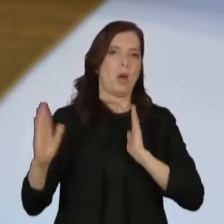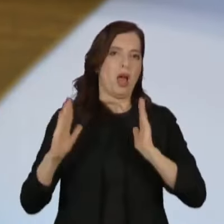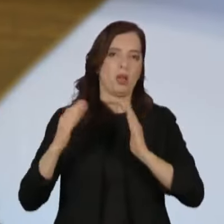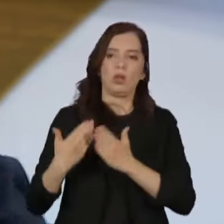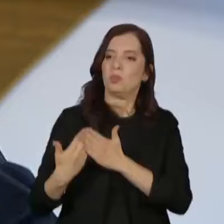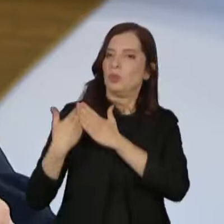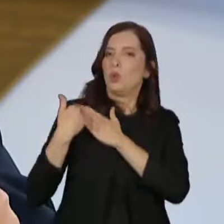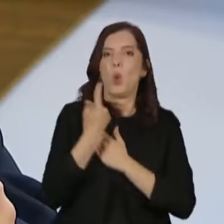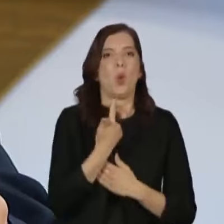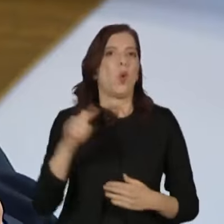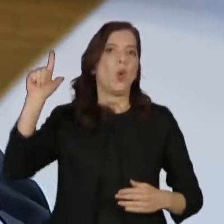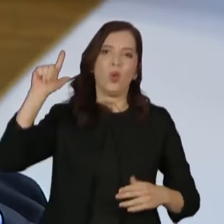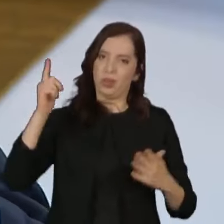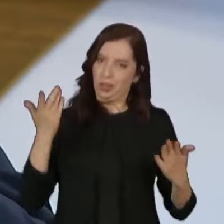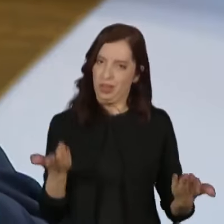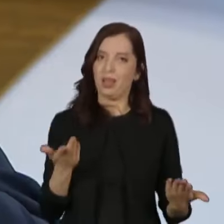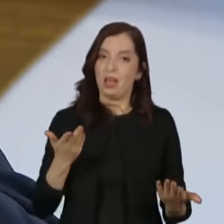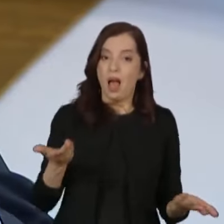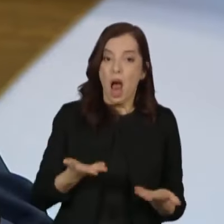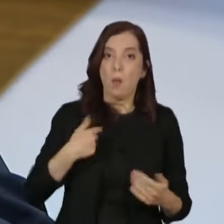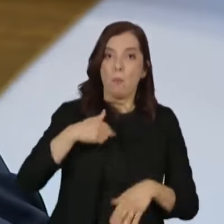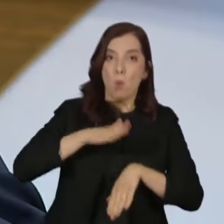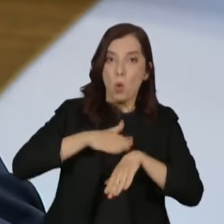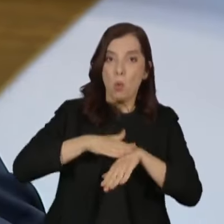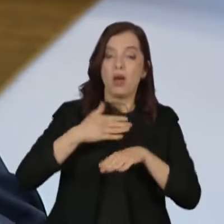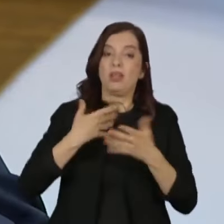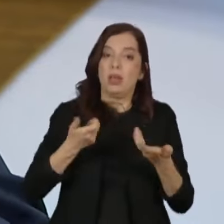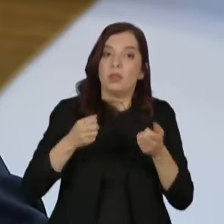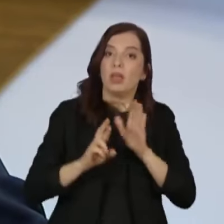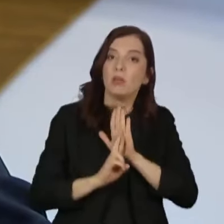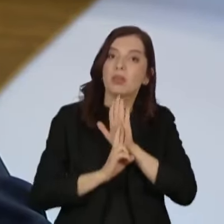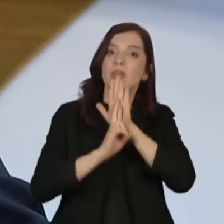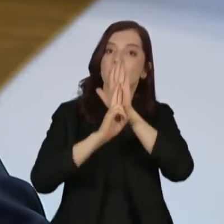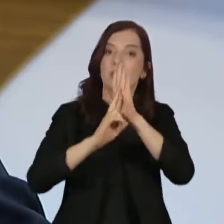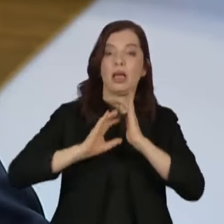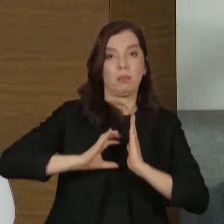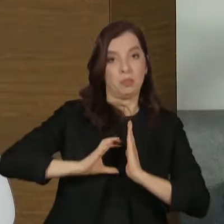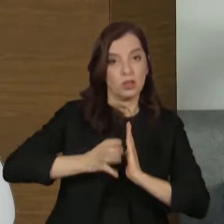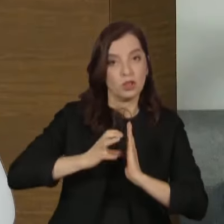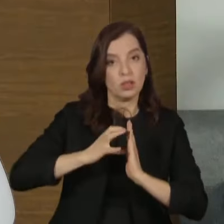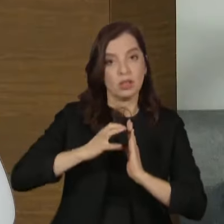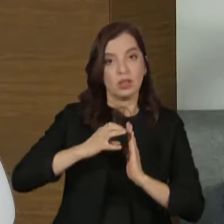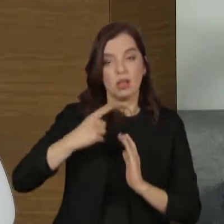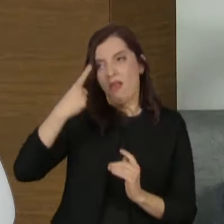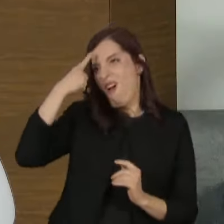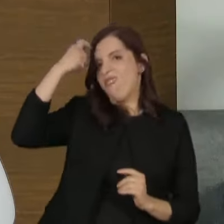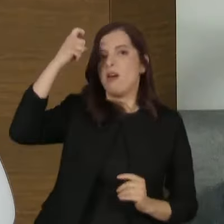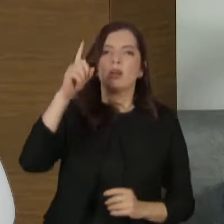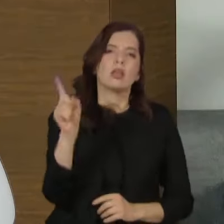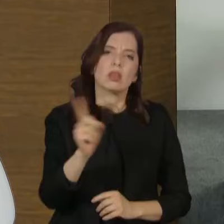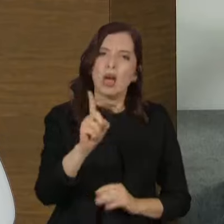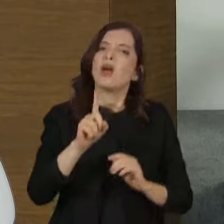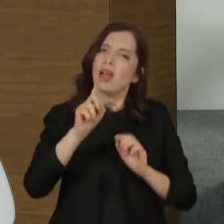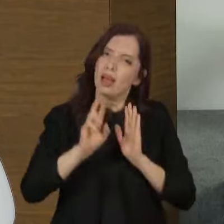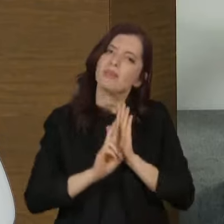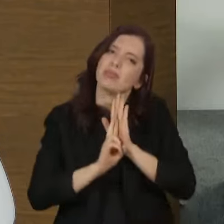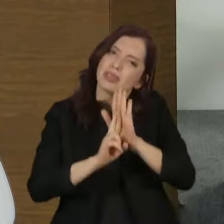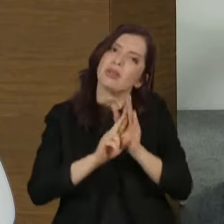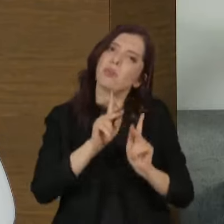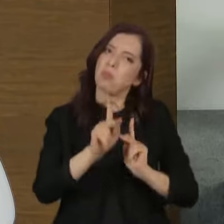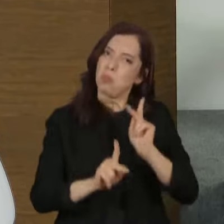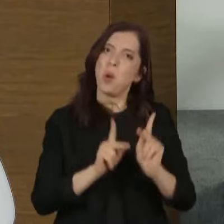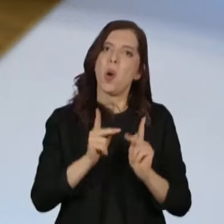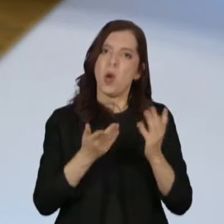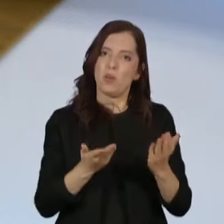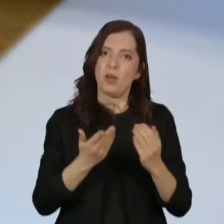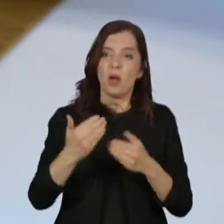Gotino, você não representa só o seu partido, as suas ideias. Você tem que representar a cidade, inclusive quem não votou em você.